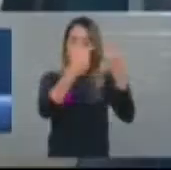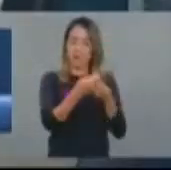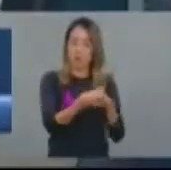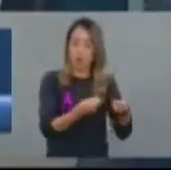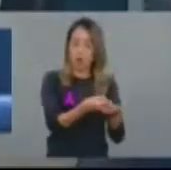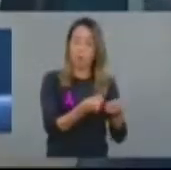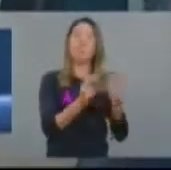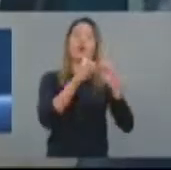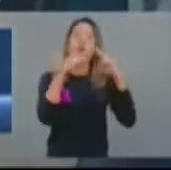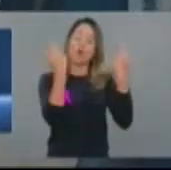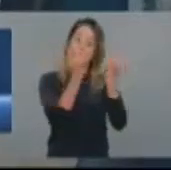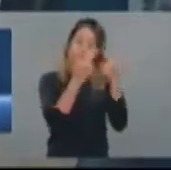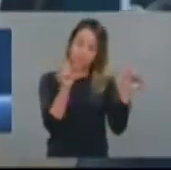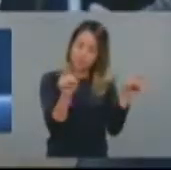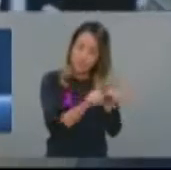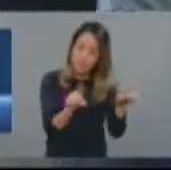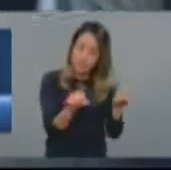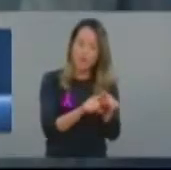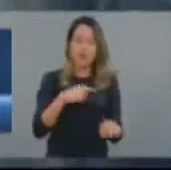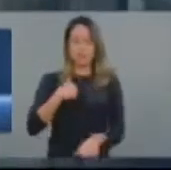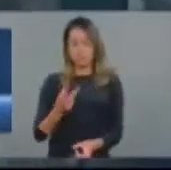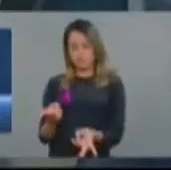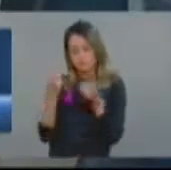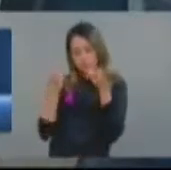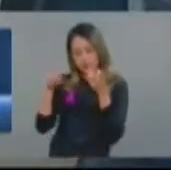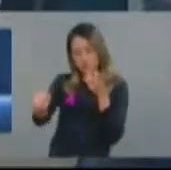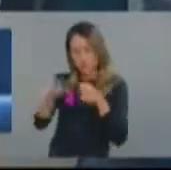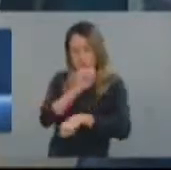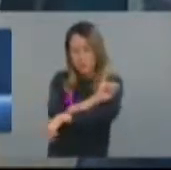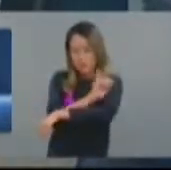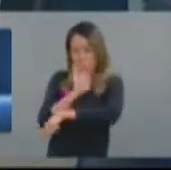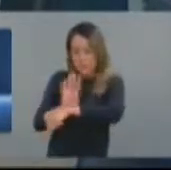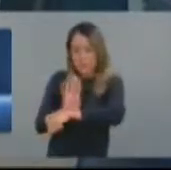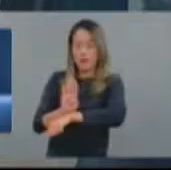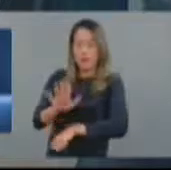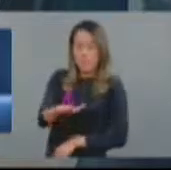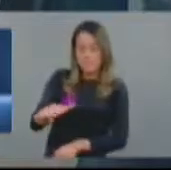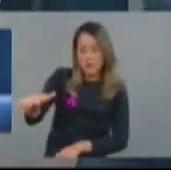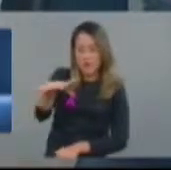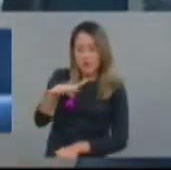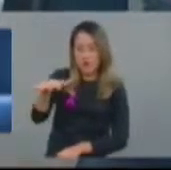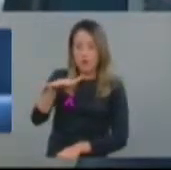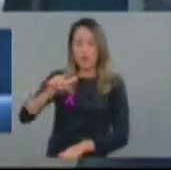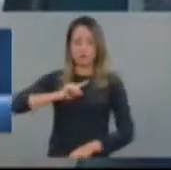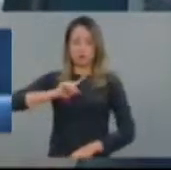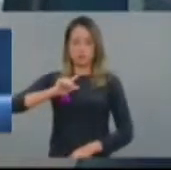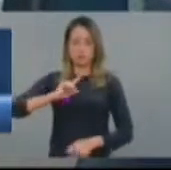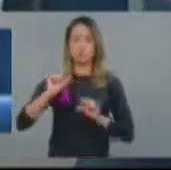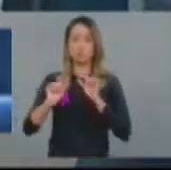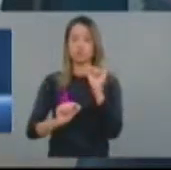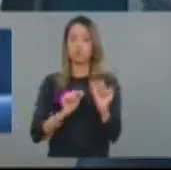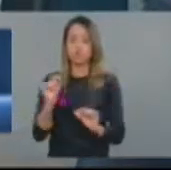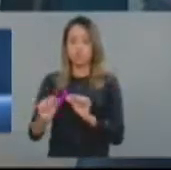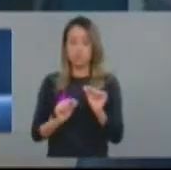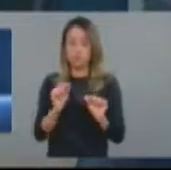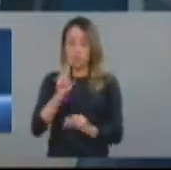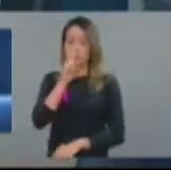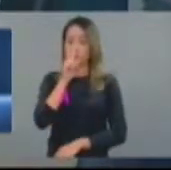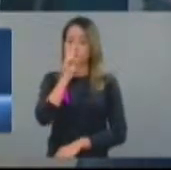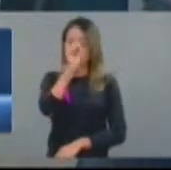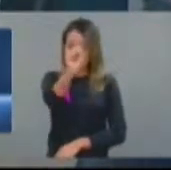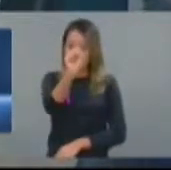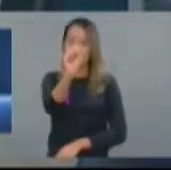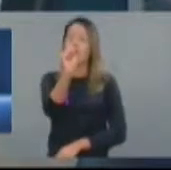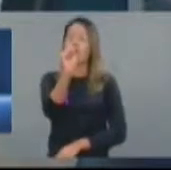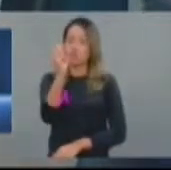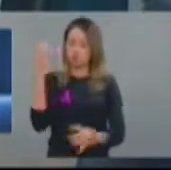Na região da Ibiapaba, não só nessa região, como em todo o Ceará, como estamos vendo agora no lançamento desse programa, realmente o turismo é